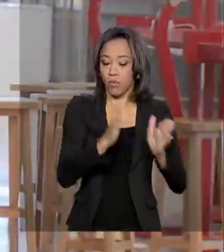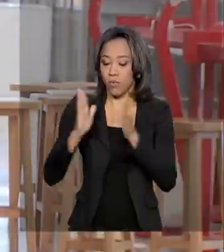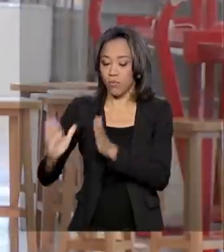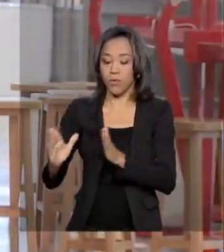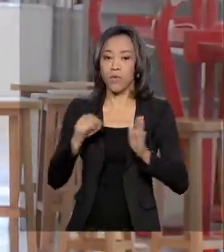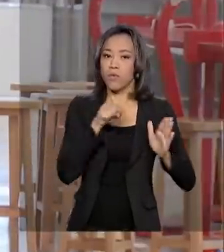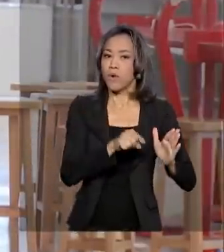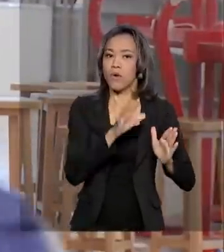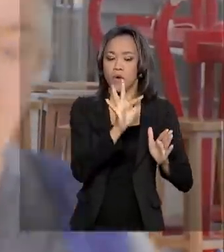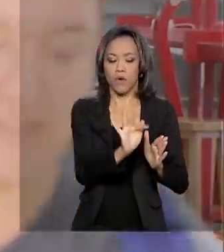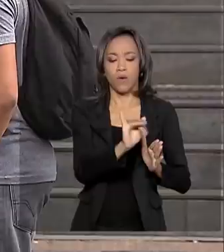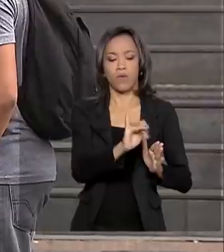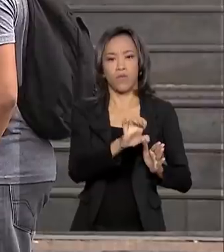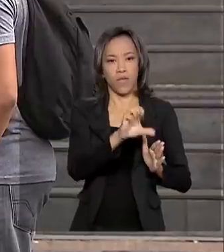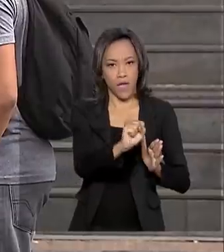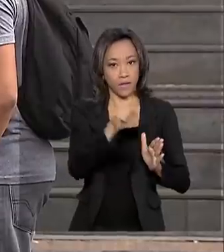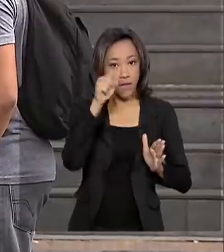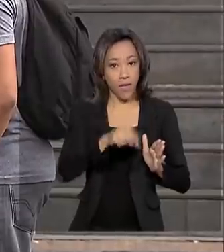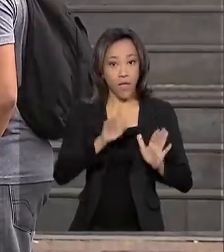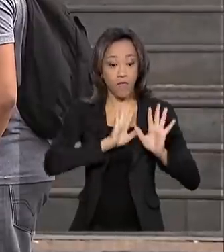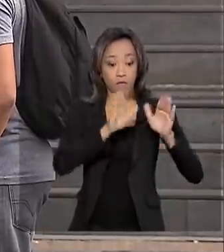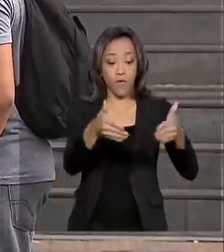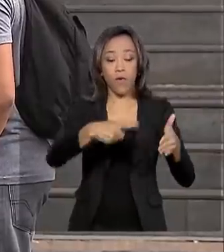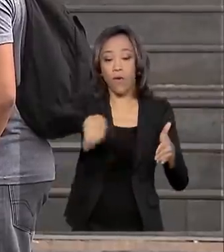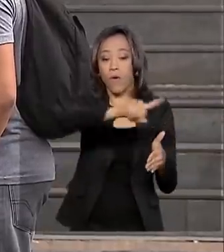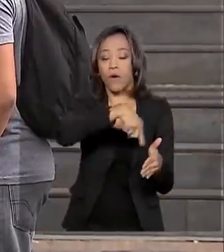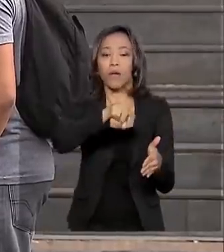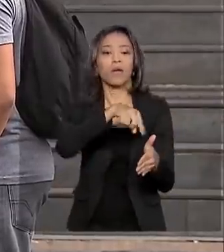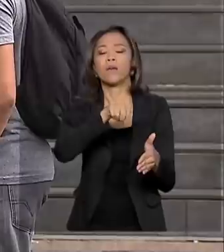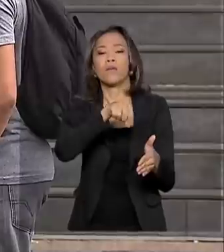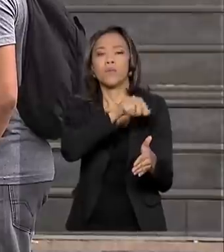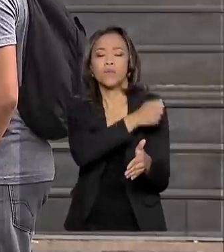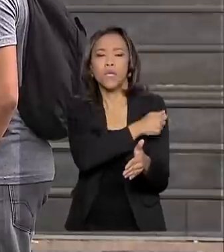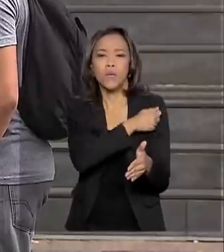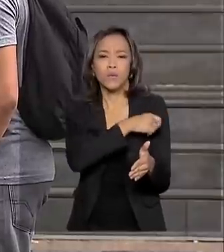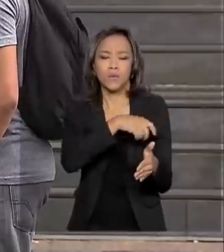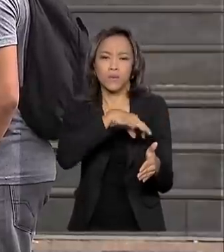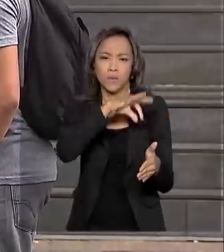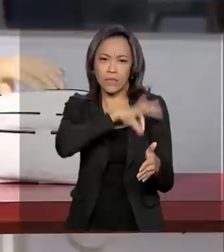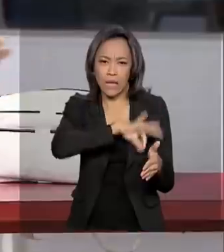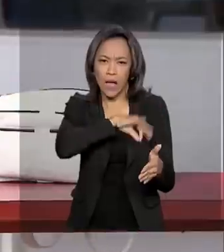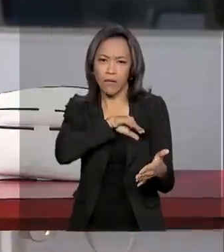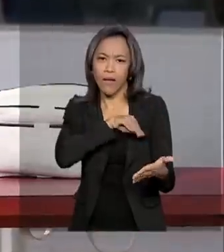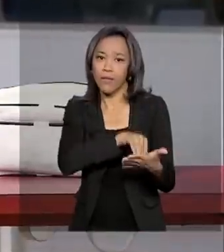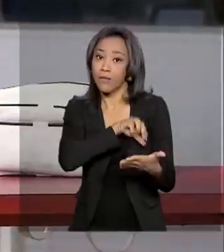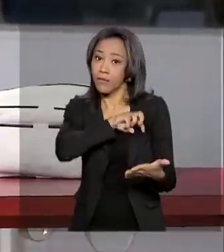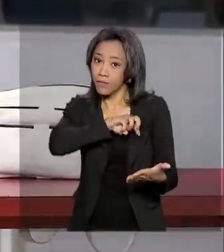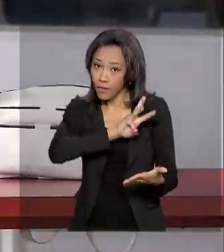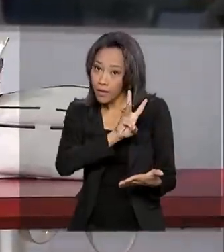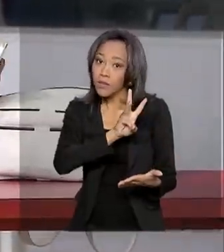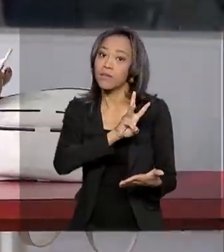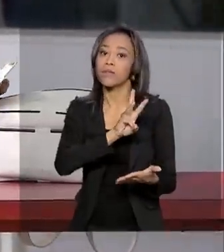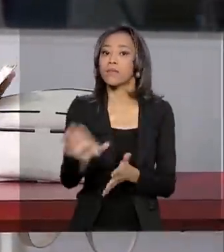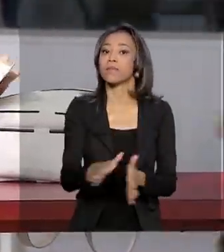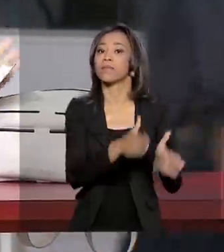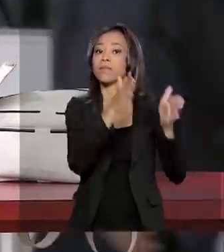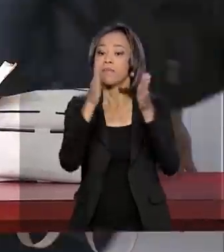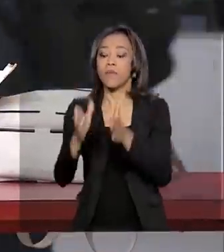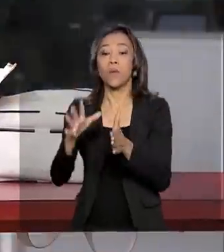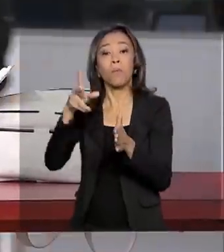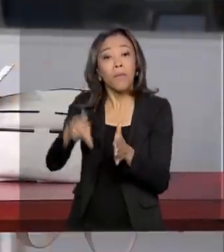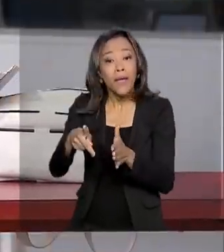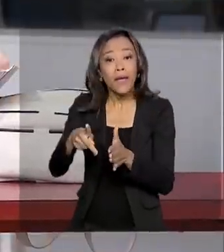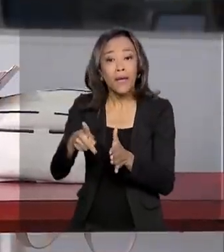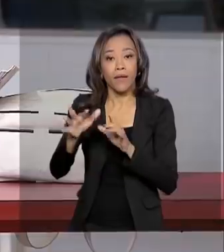O FIES é voltado para os estudantes que têm uma renda per capita mensal familiar de até três salários mínimos. Já o PFIES